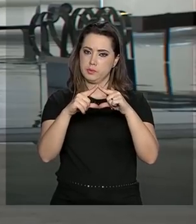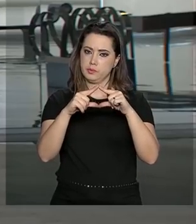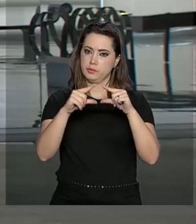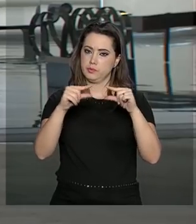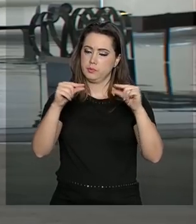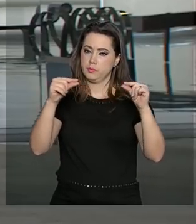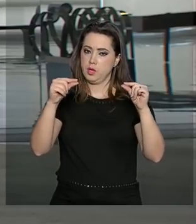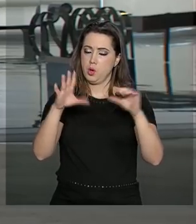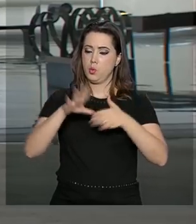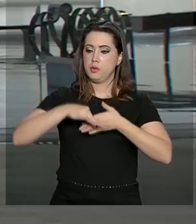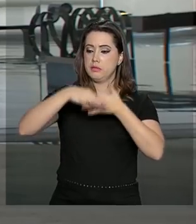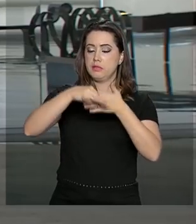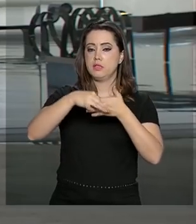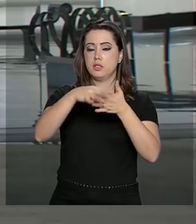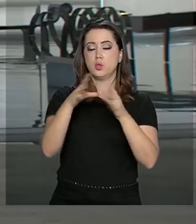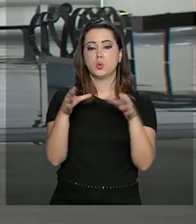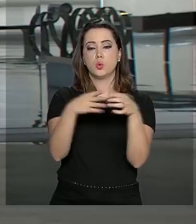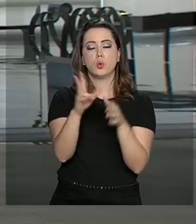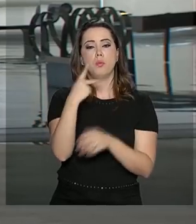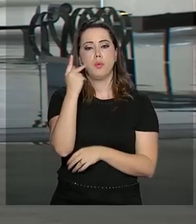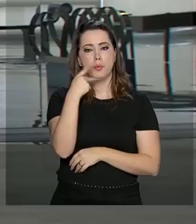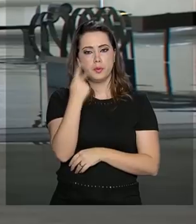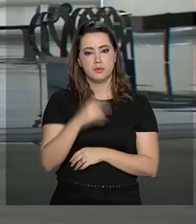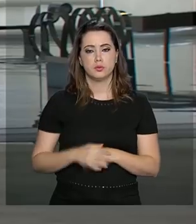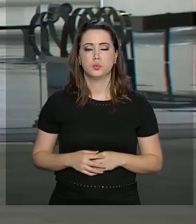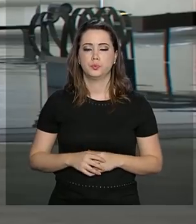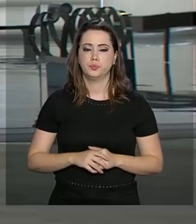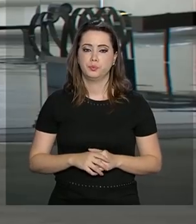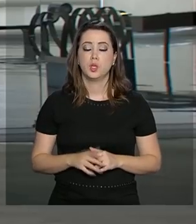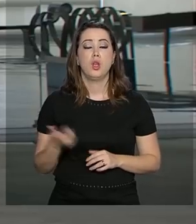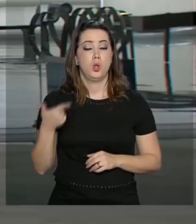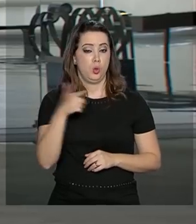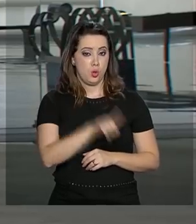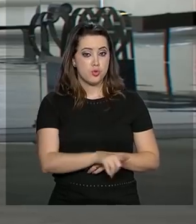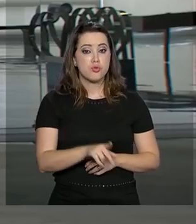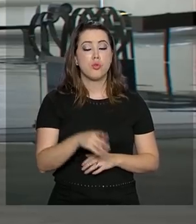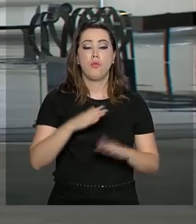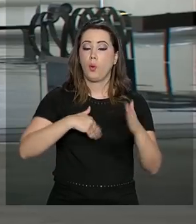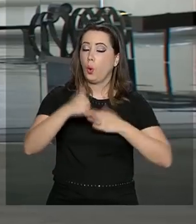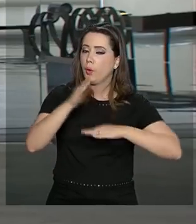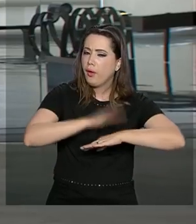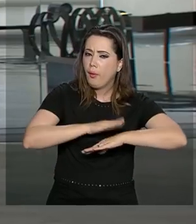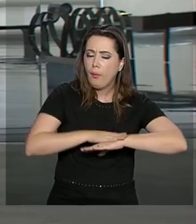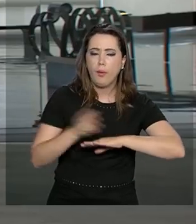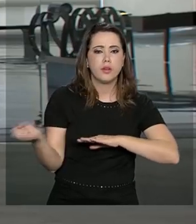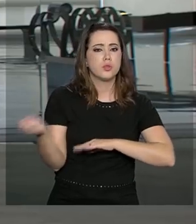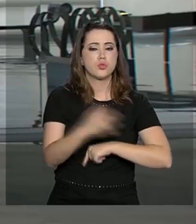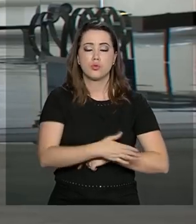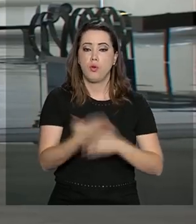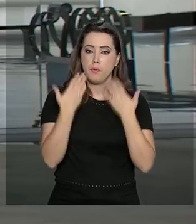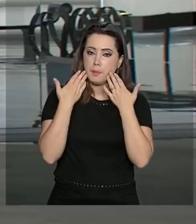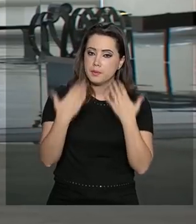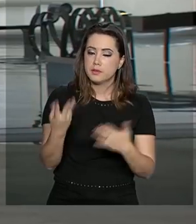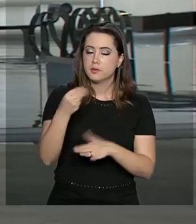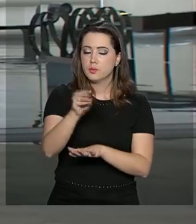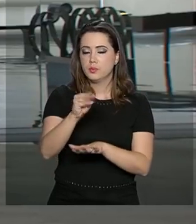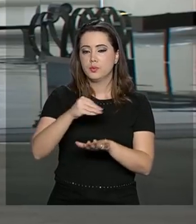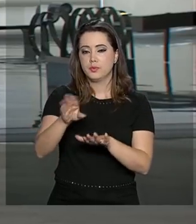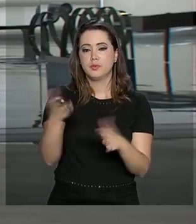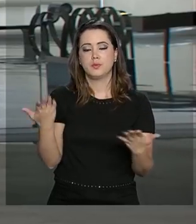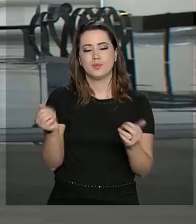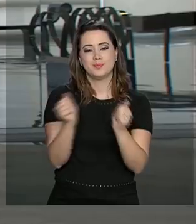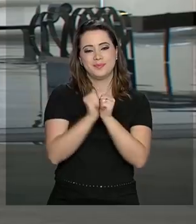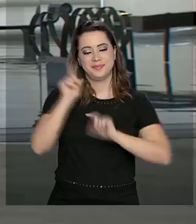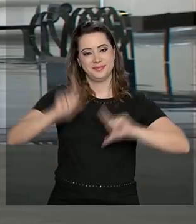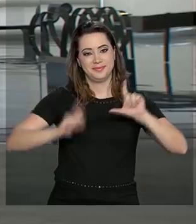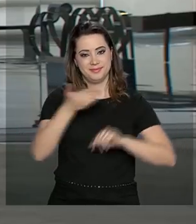lideranças partidárias da Câmara dos Deputados. E nós podemos voltar a qualquer momento com outras informações. Você continua com